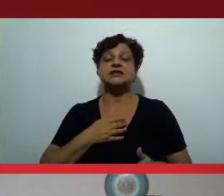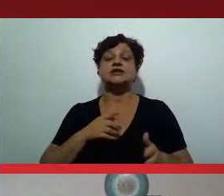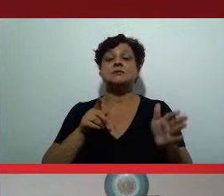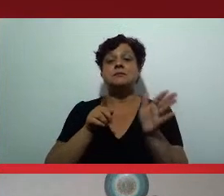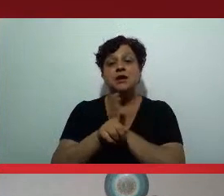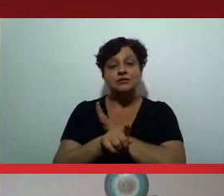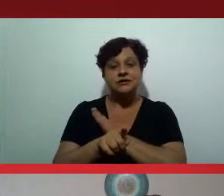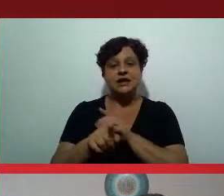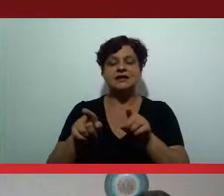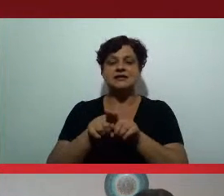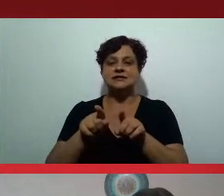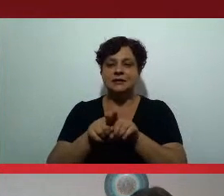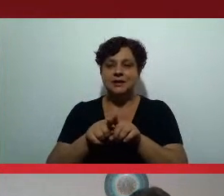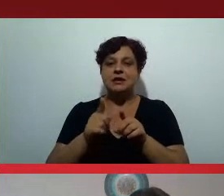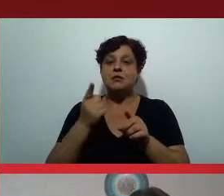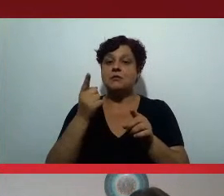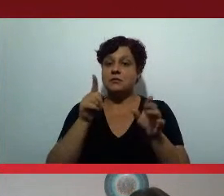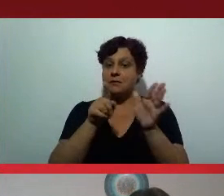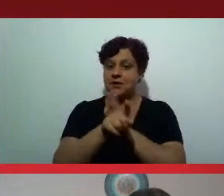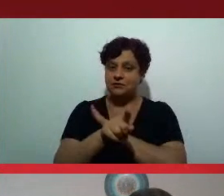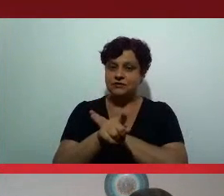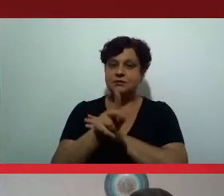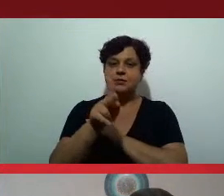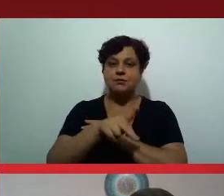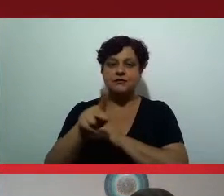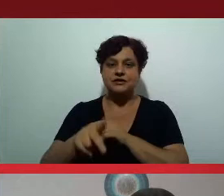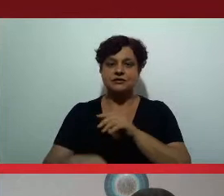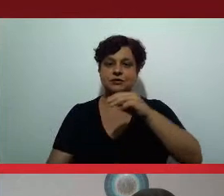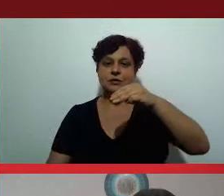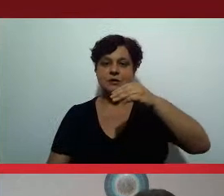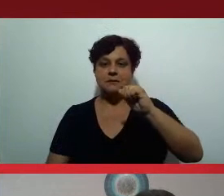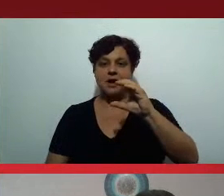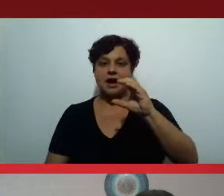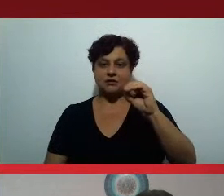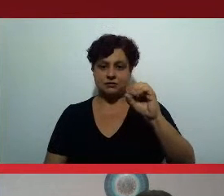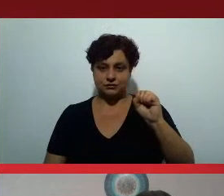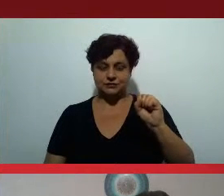aqui uma pergunta para o professor Marcos.